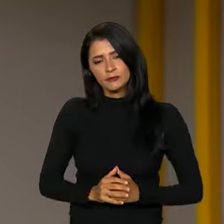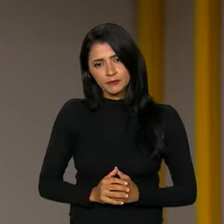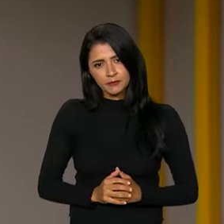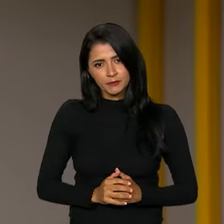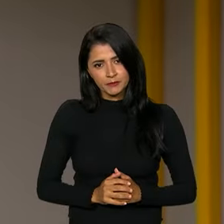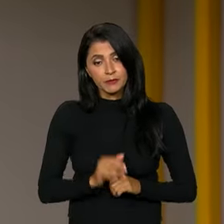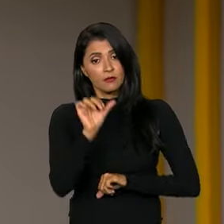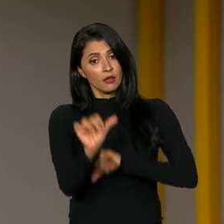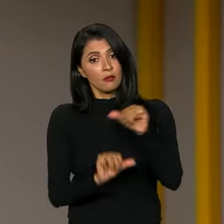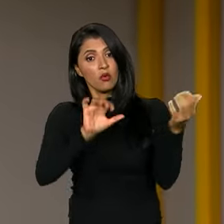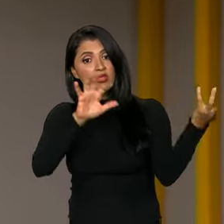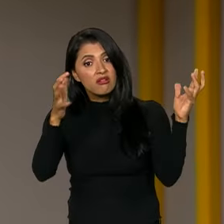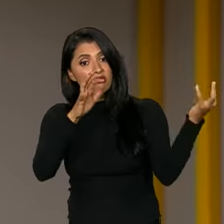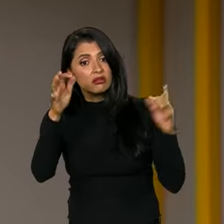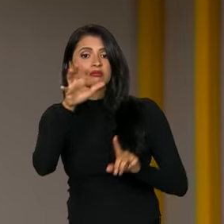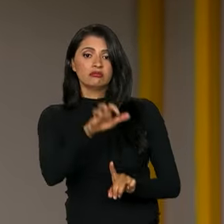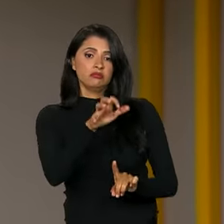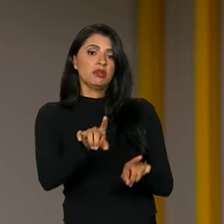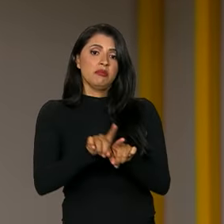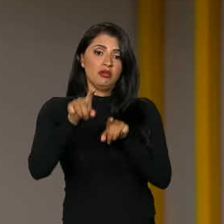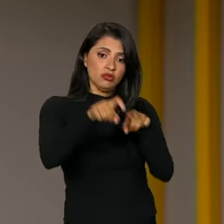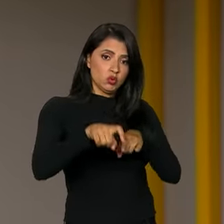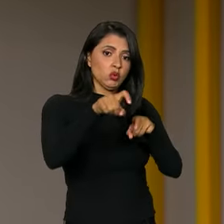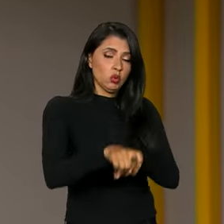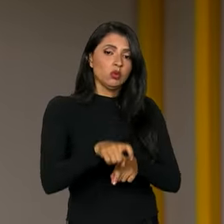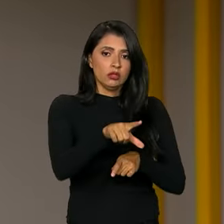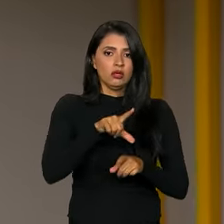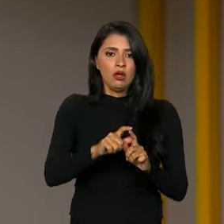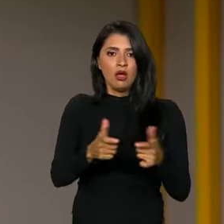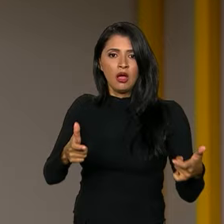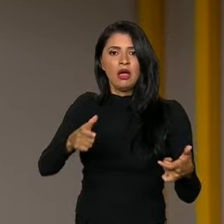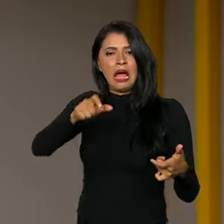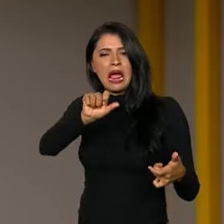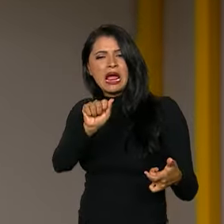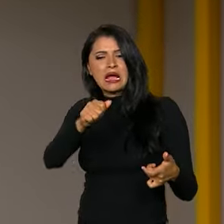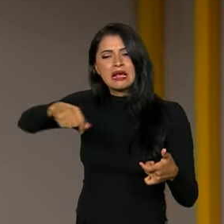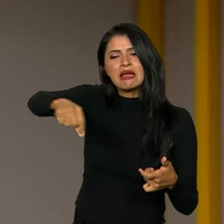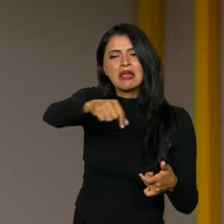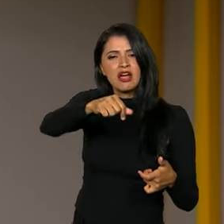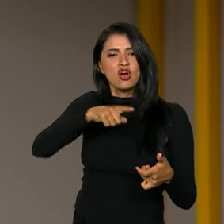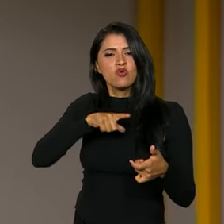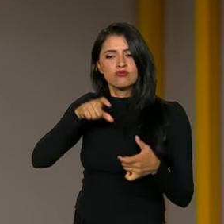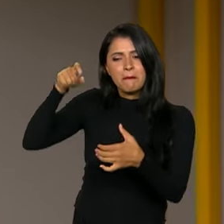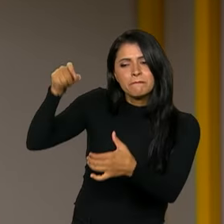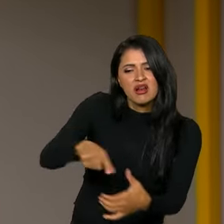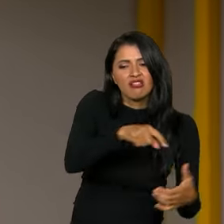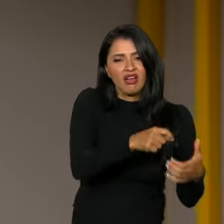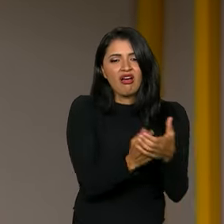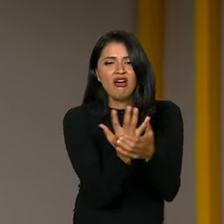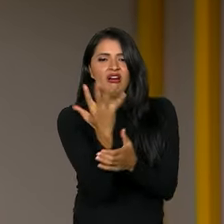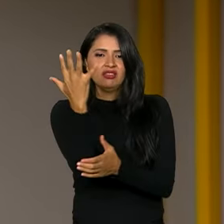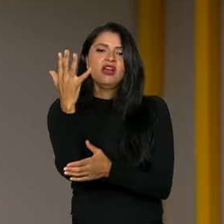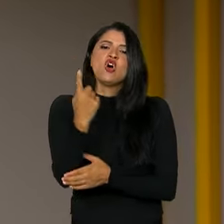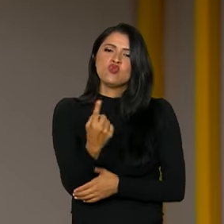E as mudanças climáticas afetam também a agricultura. O volume da produção de grãos na safra que está sendo plantada deve ficar